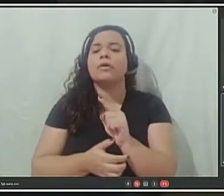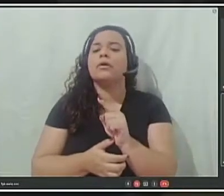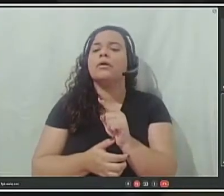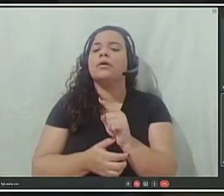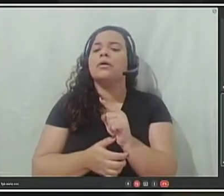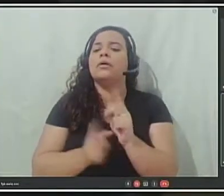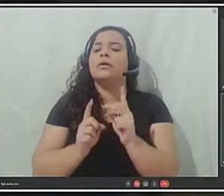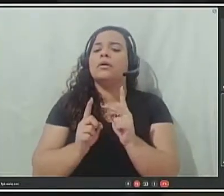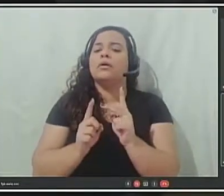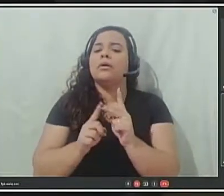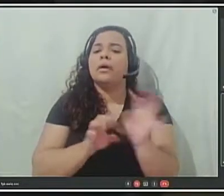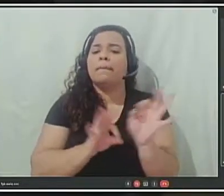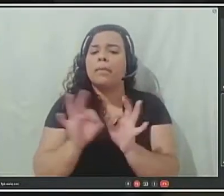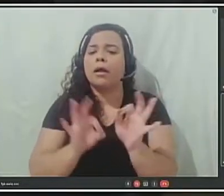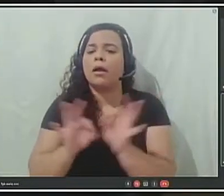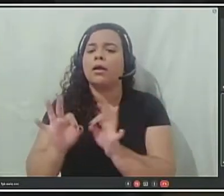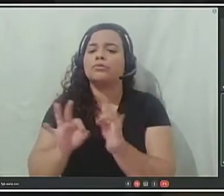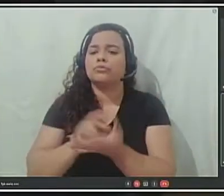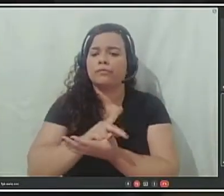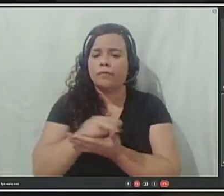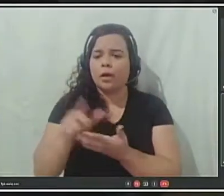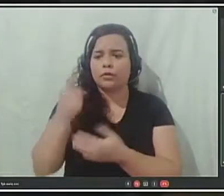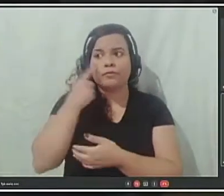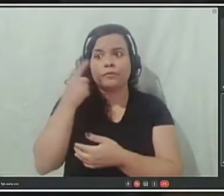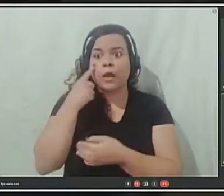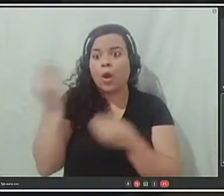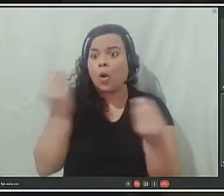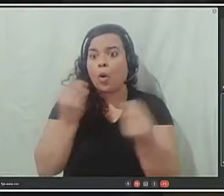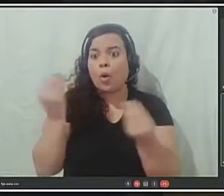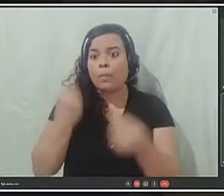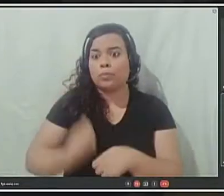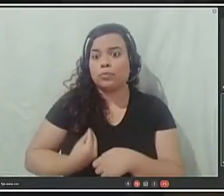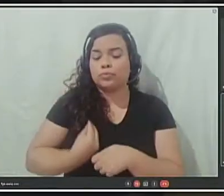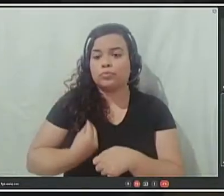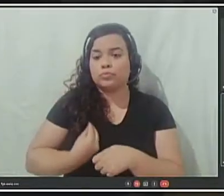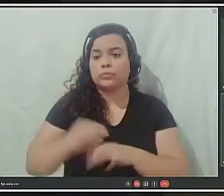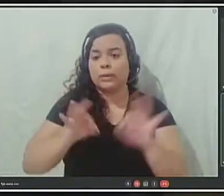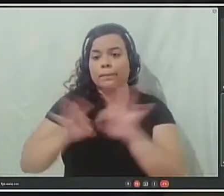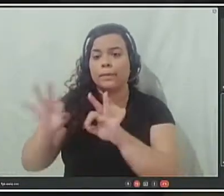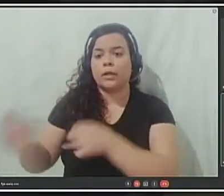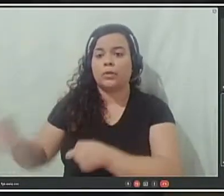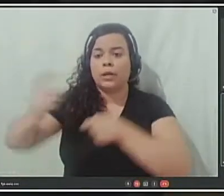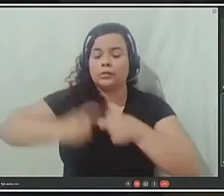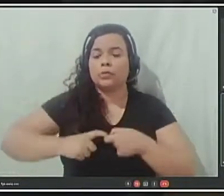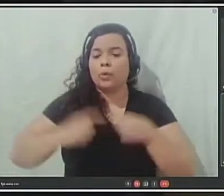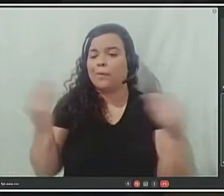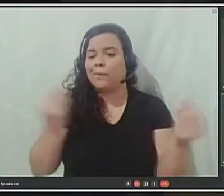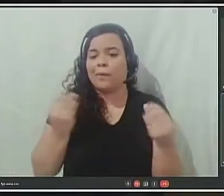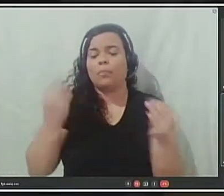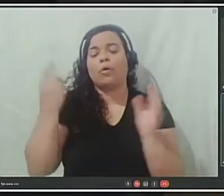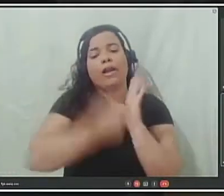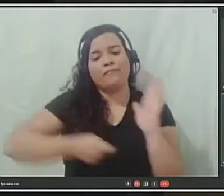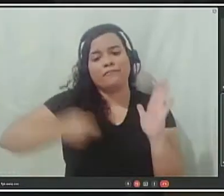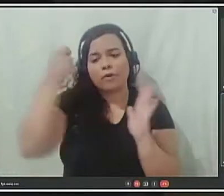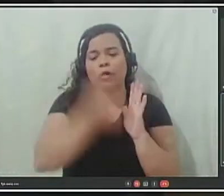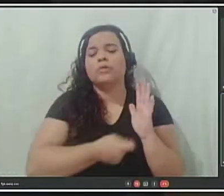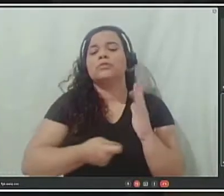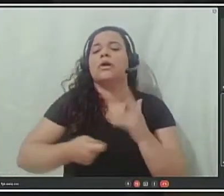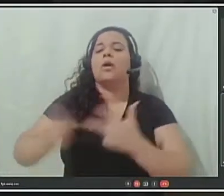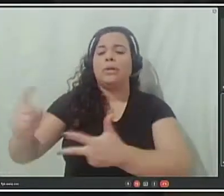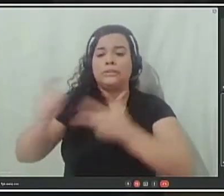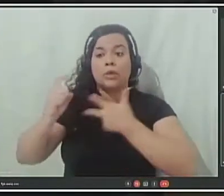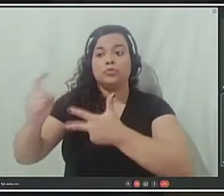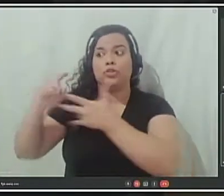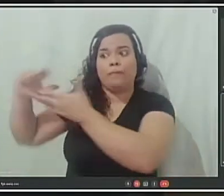prazo, quando que vai vir e como que está a situação do plano diretor. Queremos reforçar novamente que o Executivo mande o quanto antes,